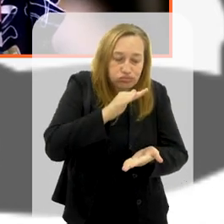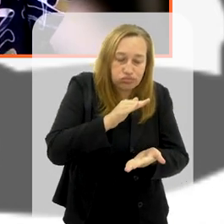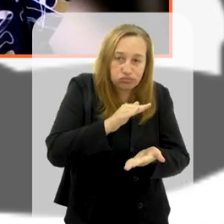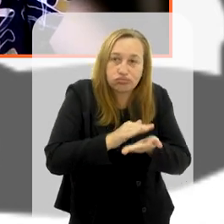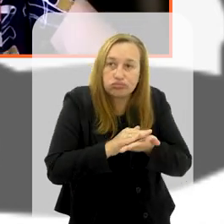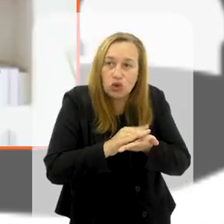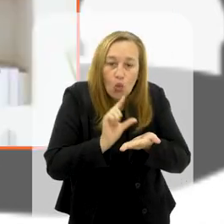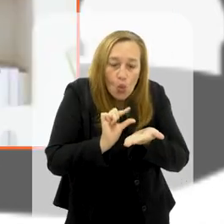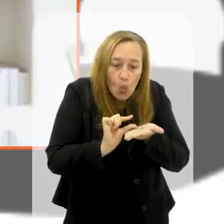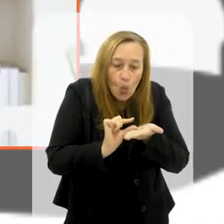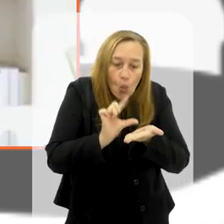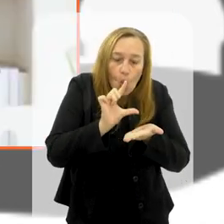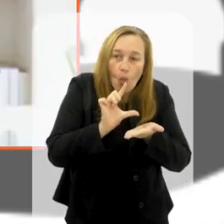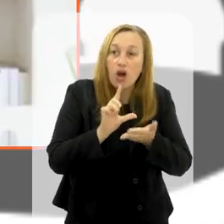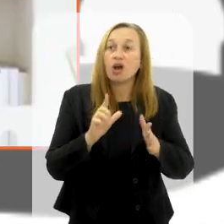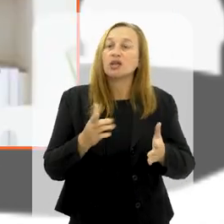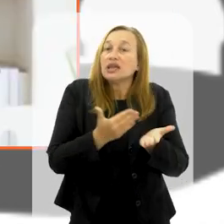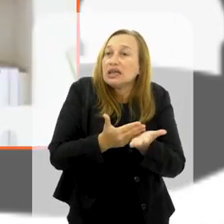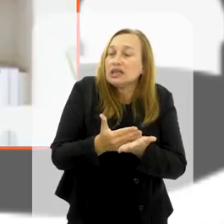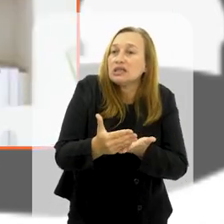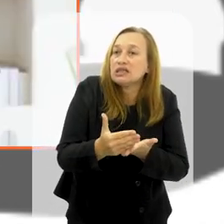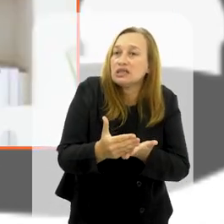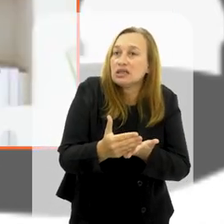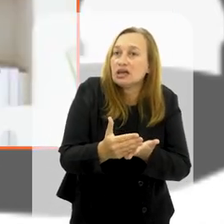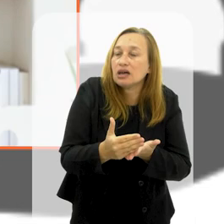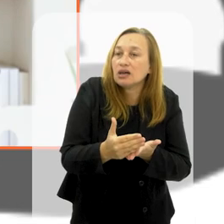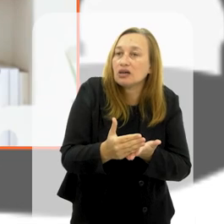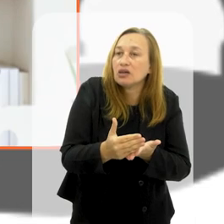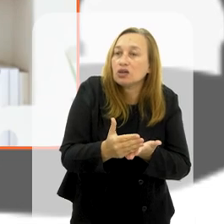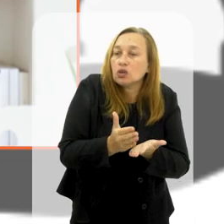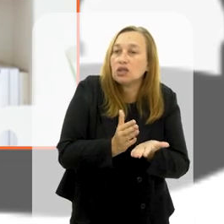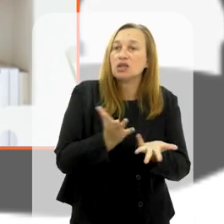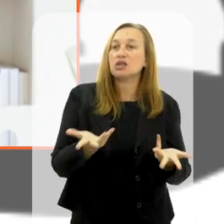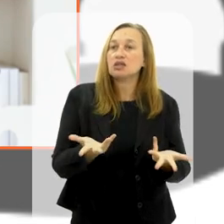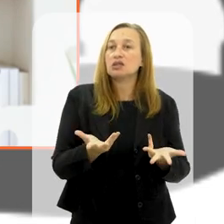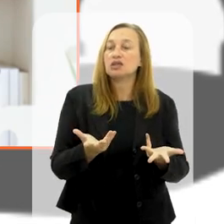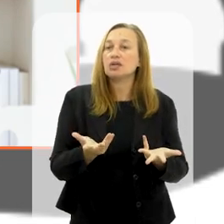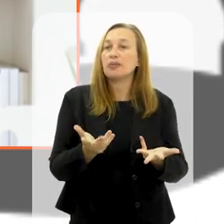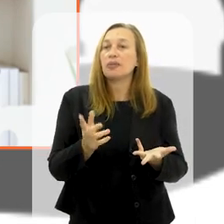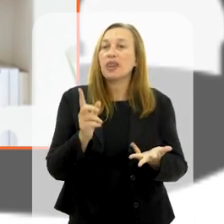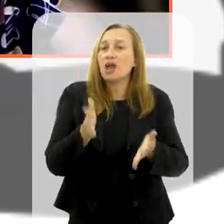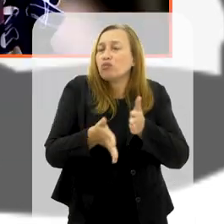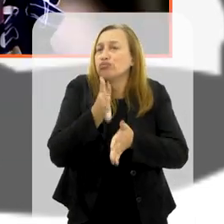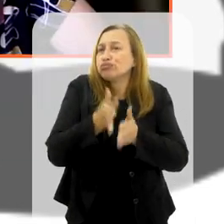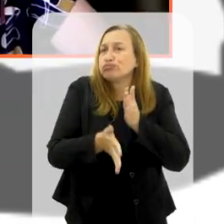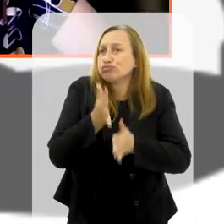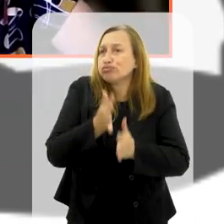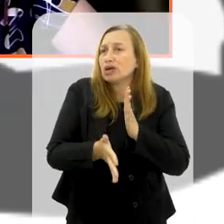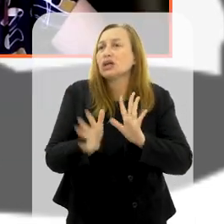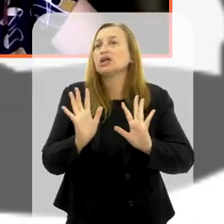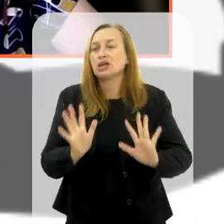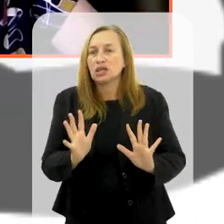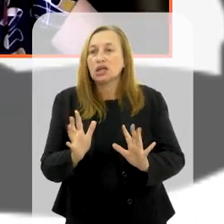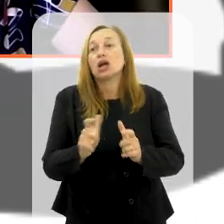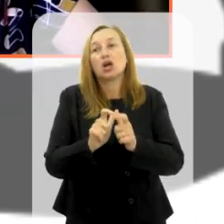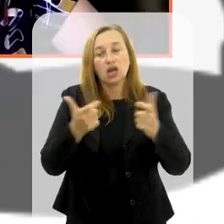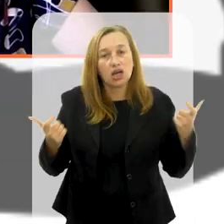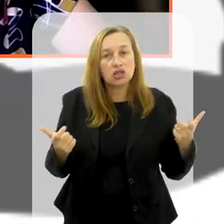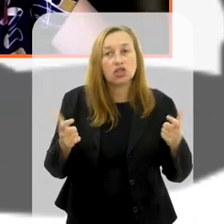assim, dessa altura, porque nós temos que começar lá na gênese da coisa e é de uma complexidade